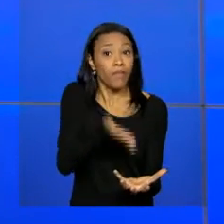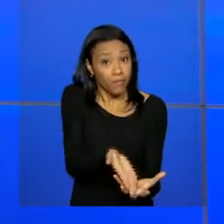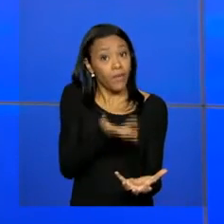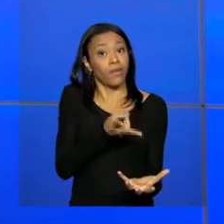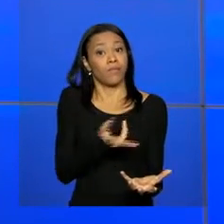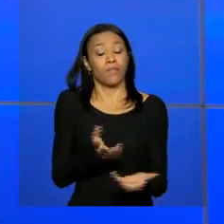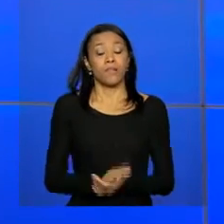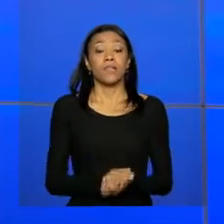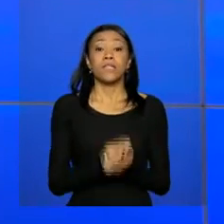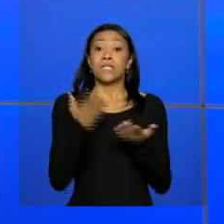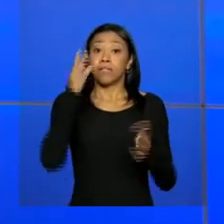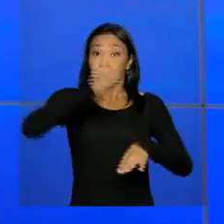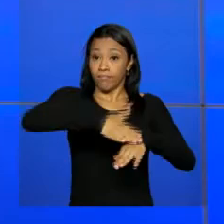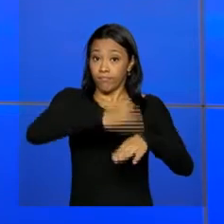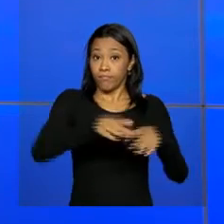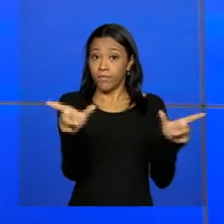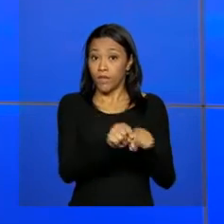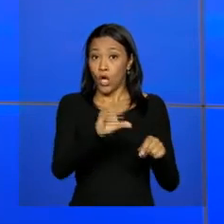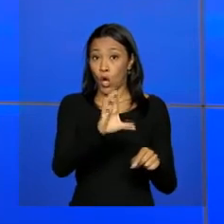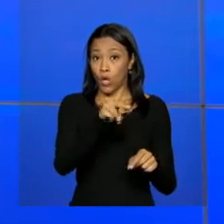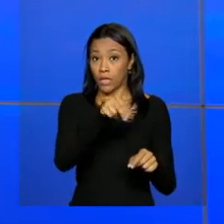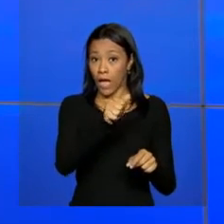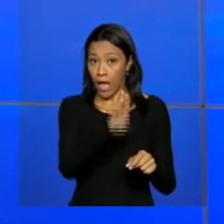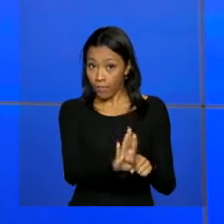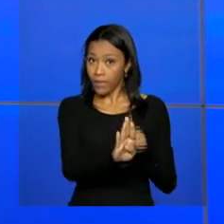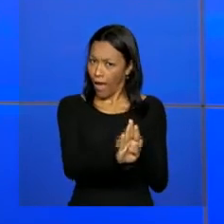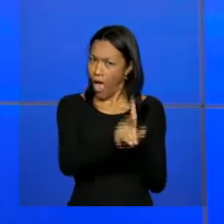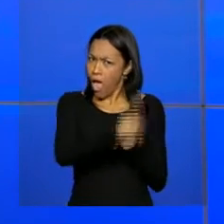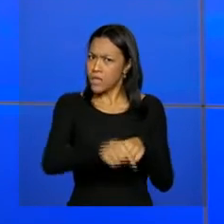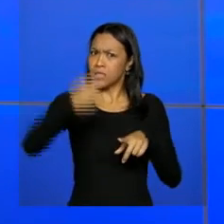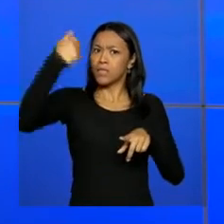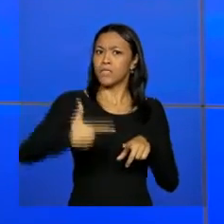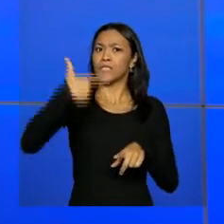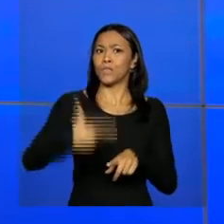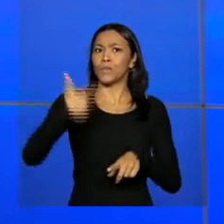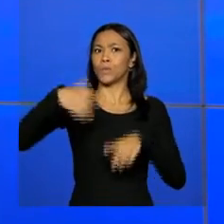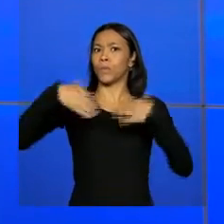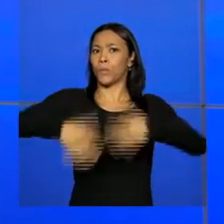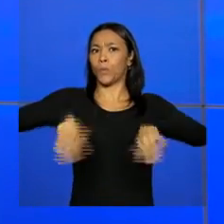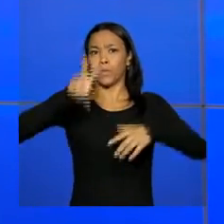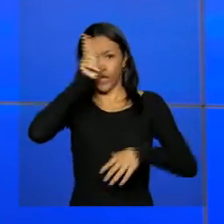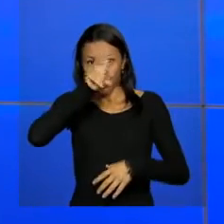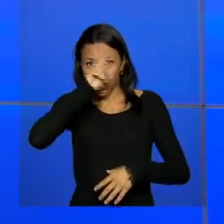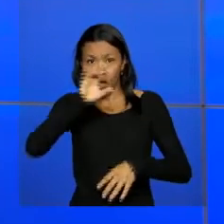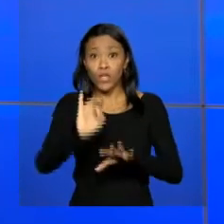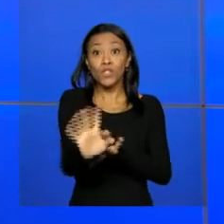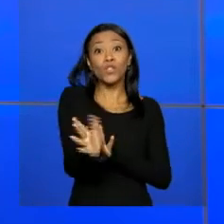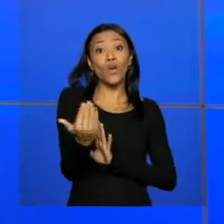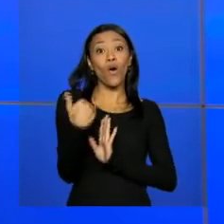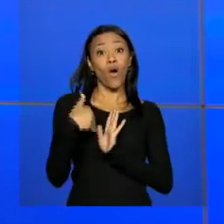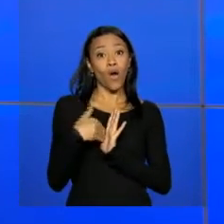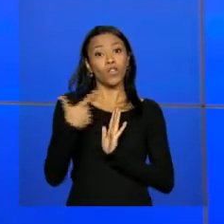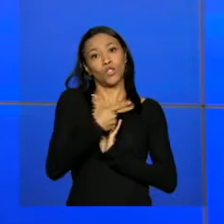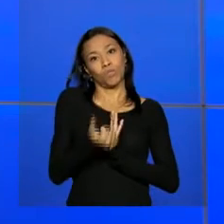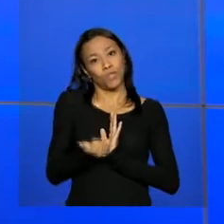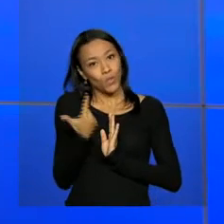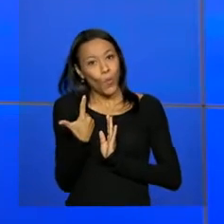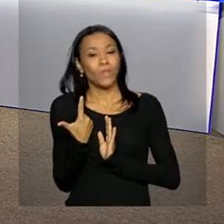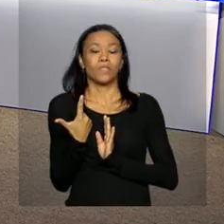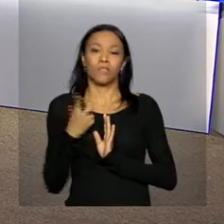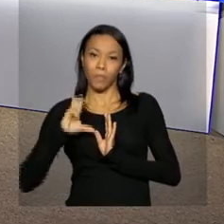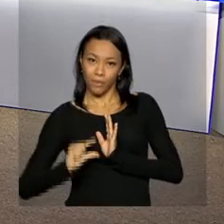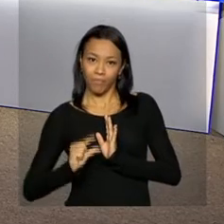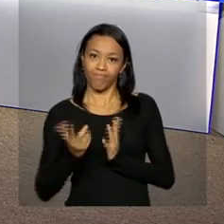beneficiado. Segundo a Conab, a produção deve ser a segunda maior da história, ficando atrás apenas da safra de 2012.